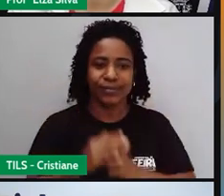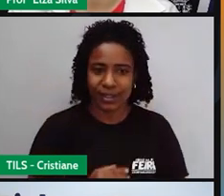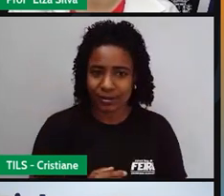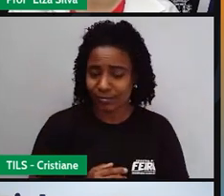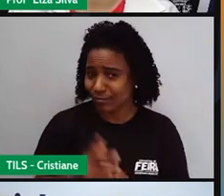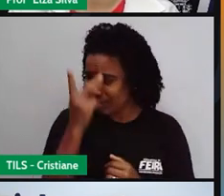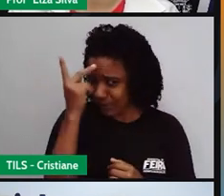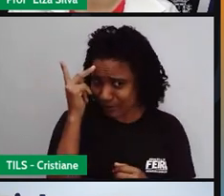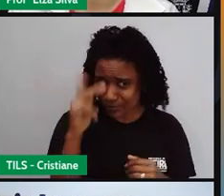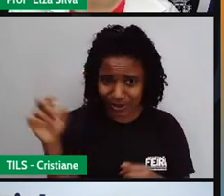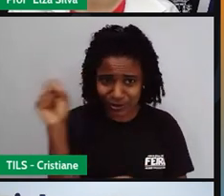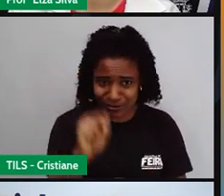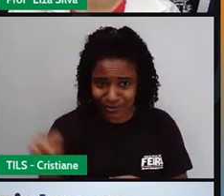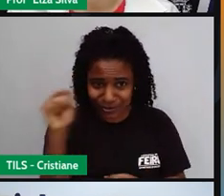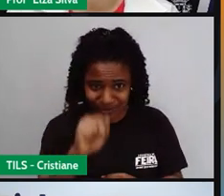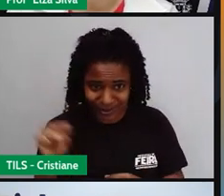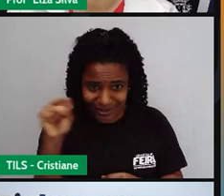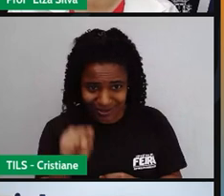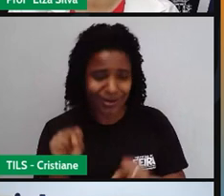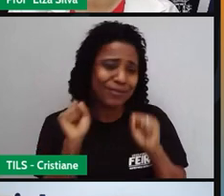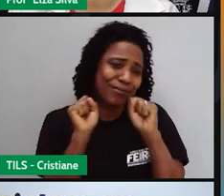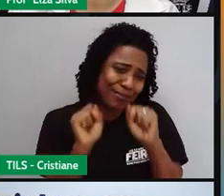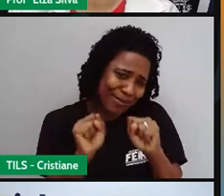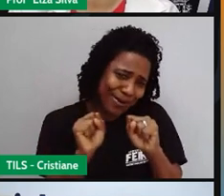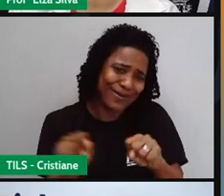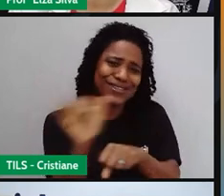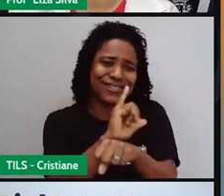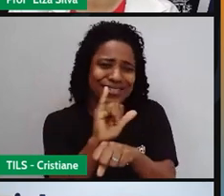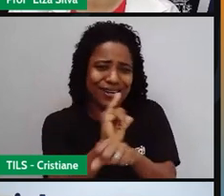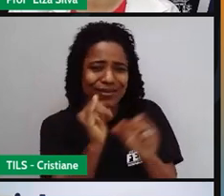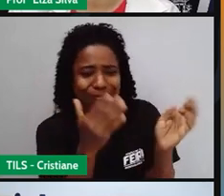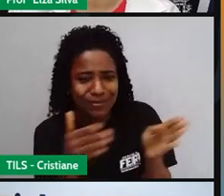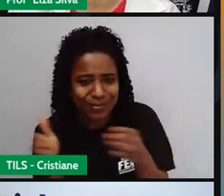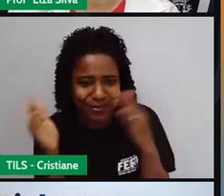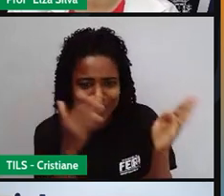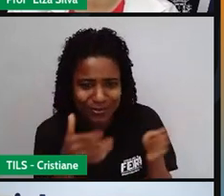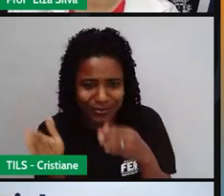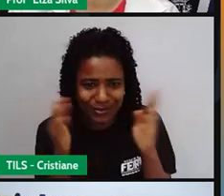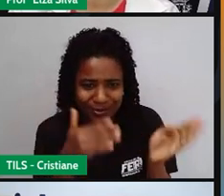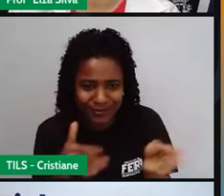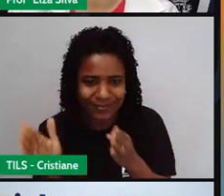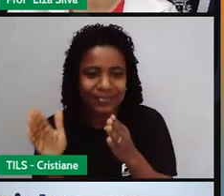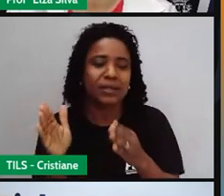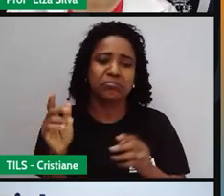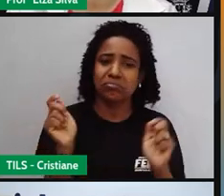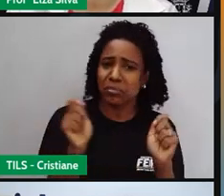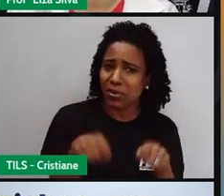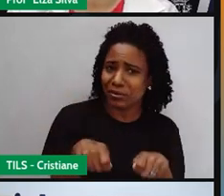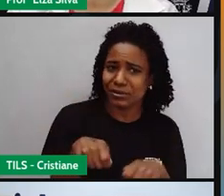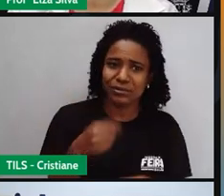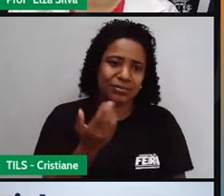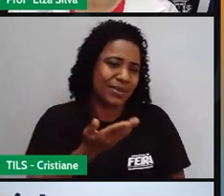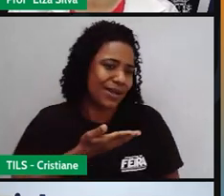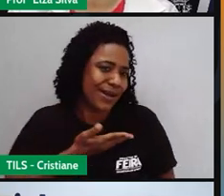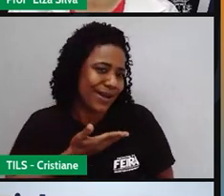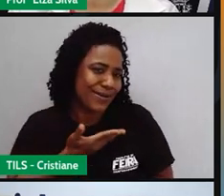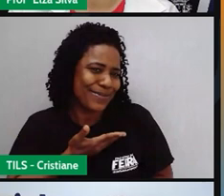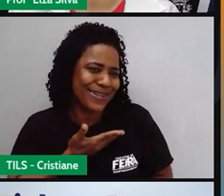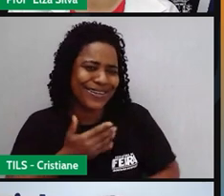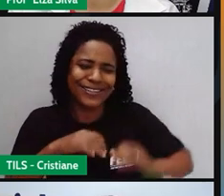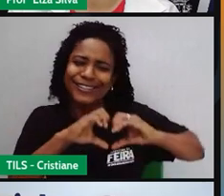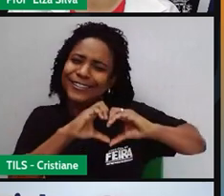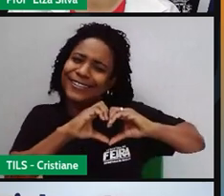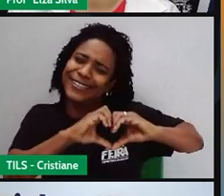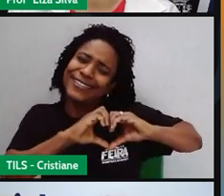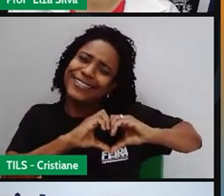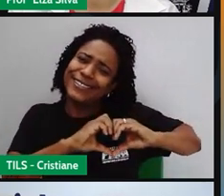deixar de assistir a aula, porque isso pode também ser relacionado com um amigo, né, ou uma amiga. Seja aquele amigo e amiga do coração.